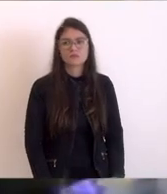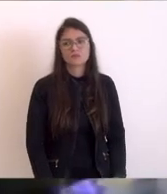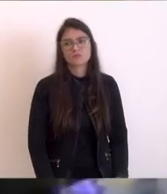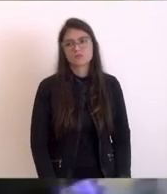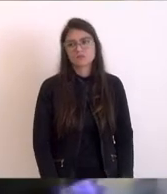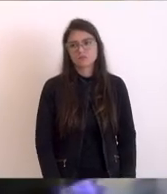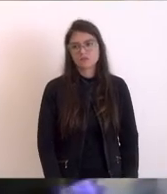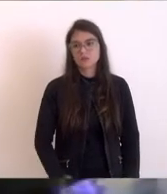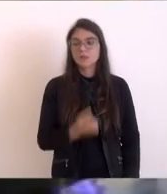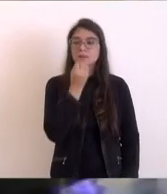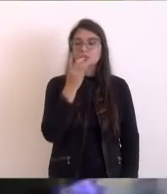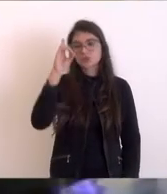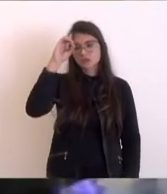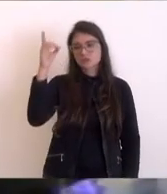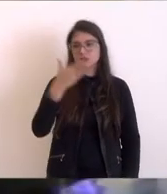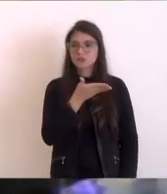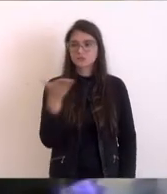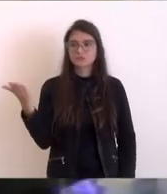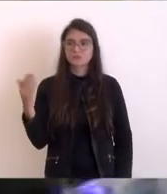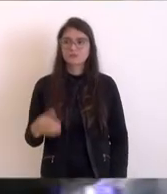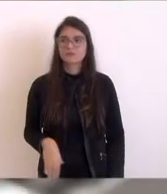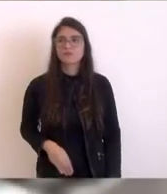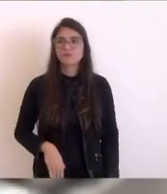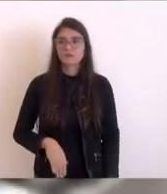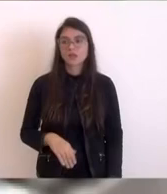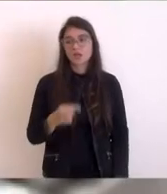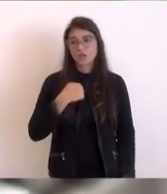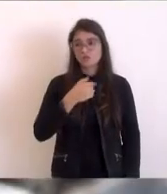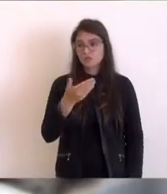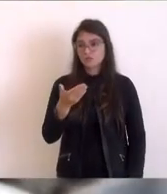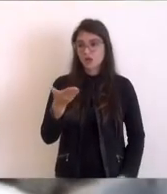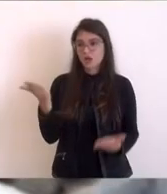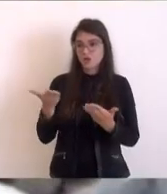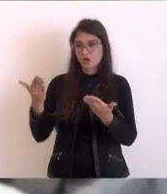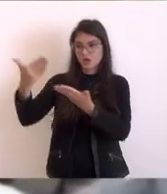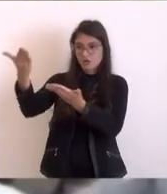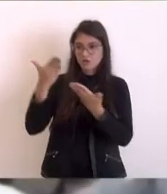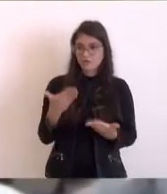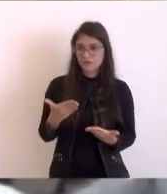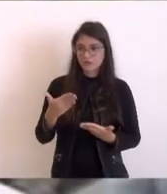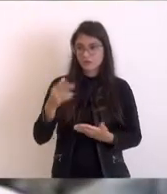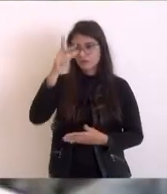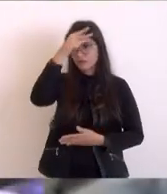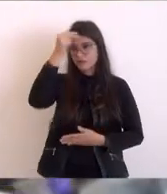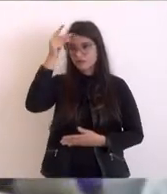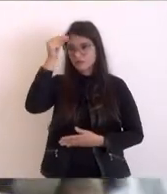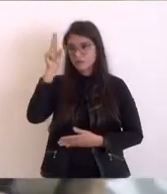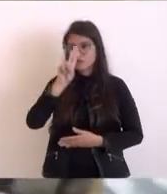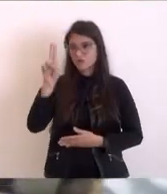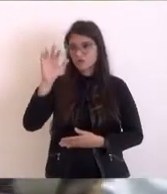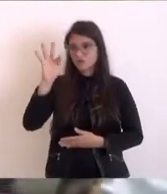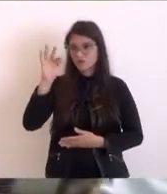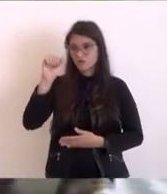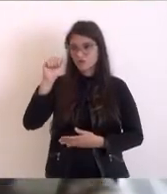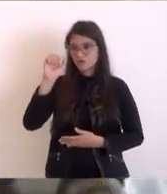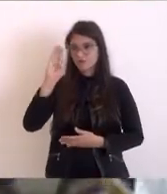Bom dia a todos. Vou chamar agora aqui o prefeito Fabiano Horta.